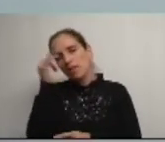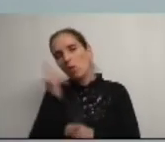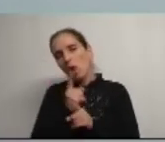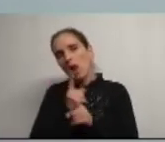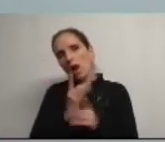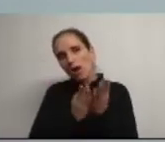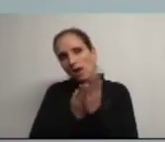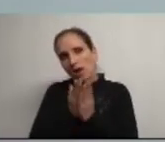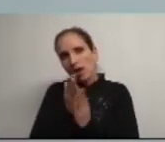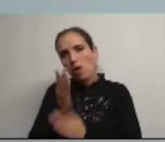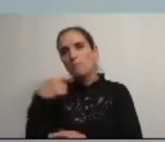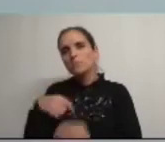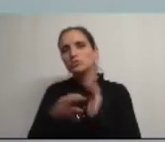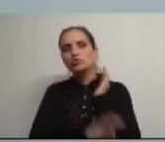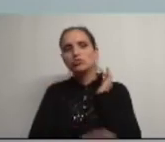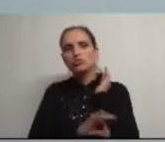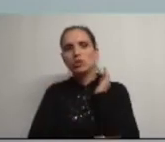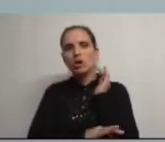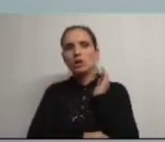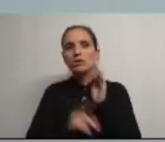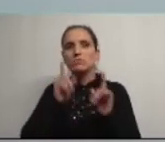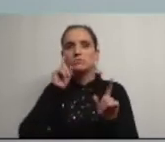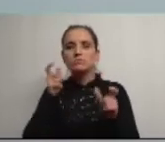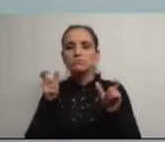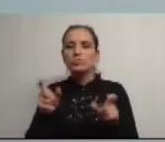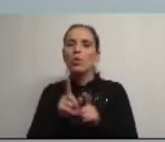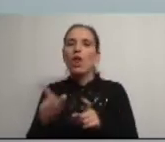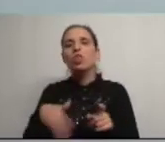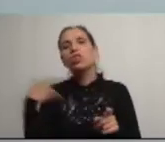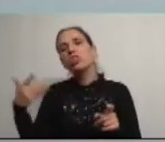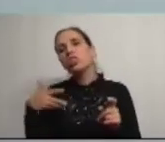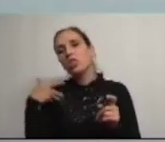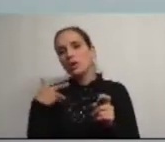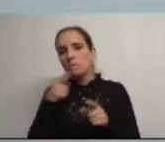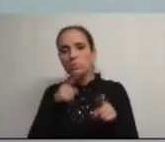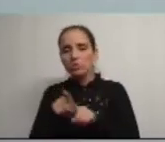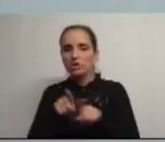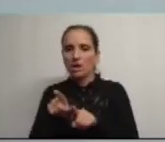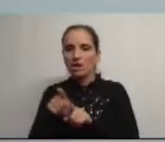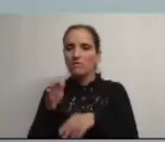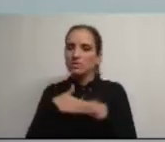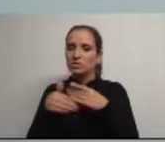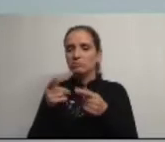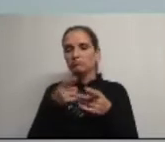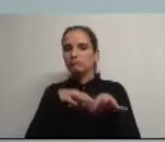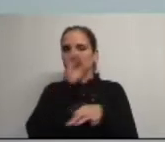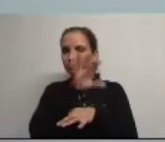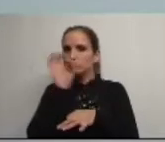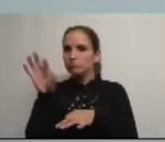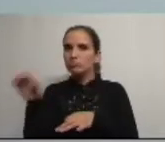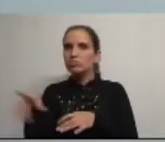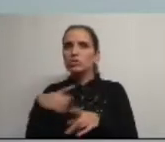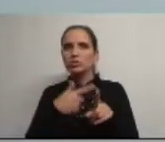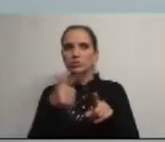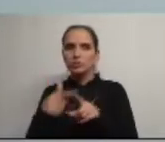a manter os presidentes de junta reféns da sua generosidade política redefinindo estrategicamente os muitos